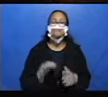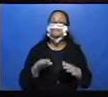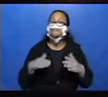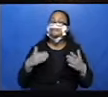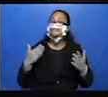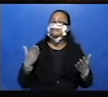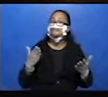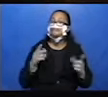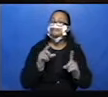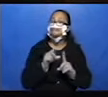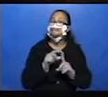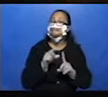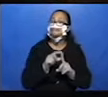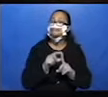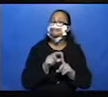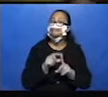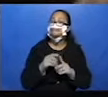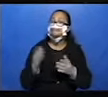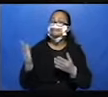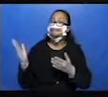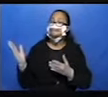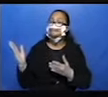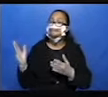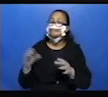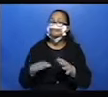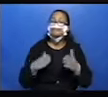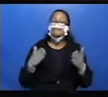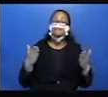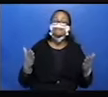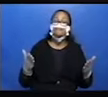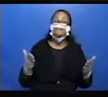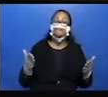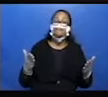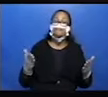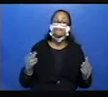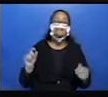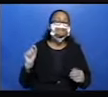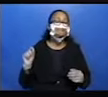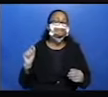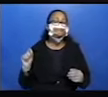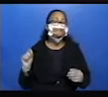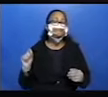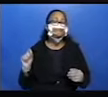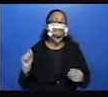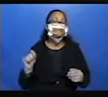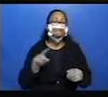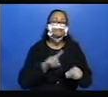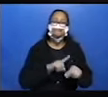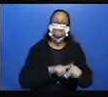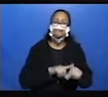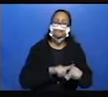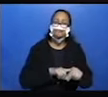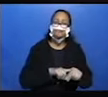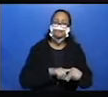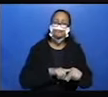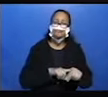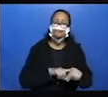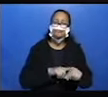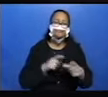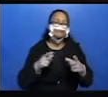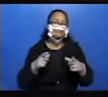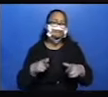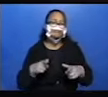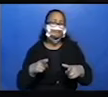Quando? E quando é um advérbio relacionado a quê? A tempo, a lugar ou ao modo?